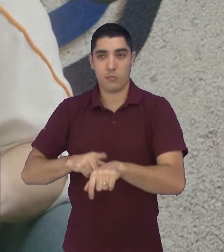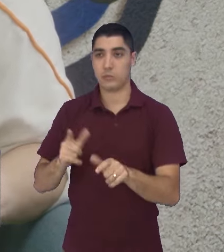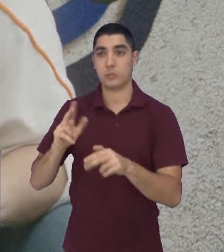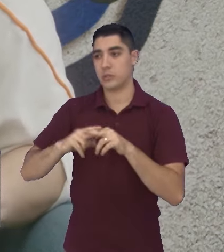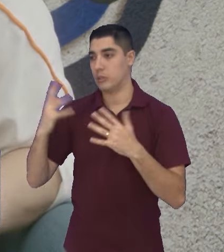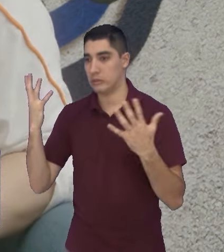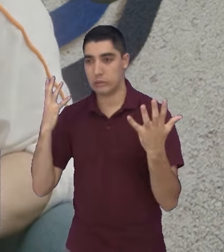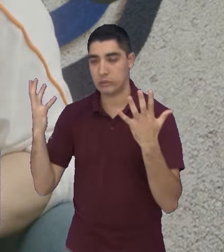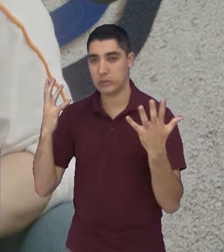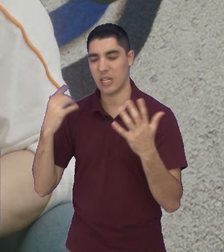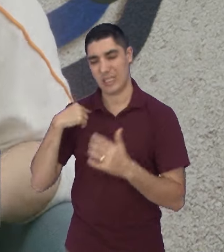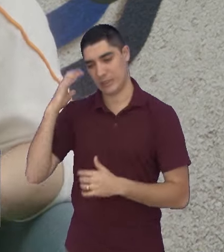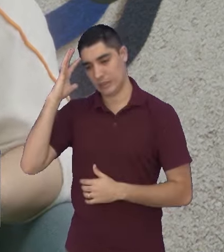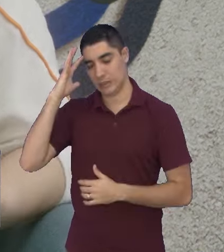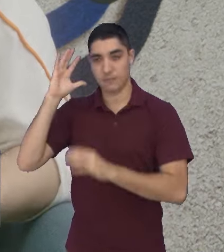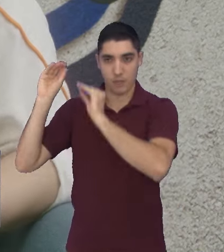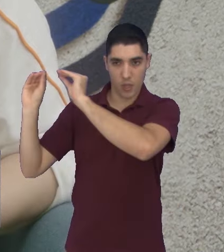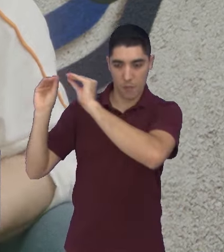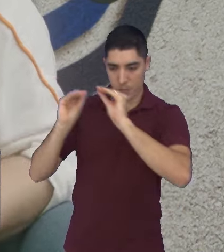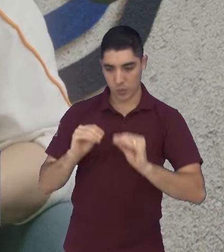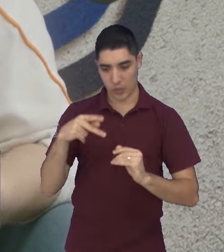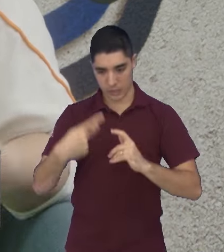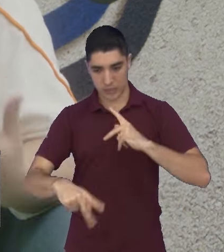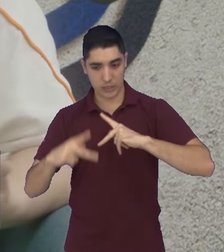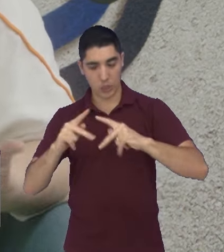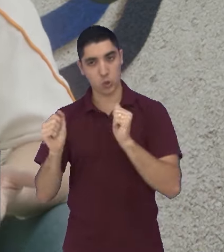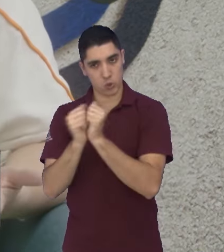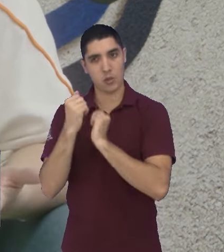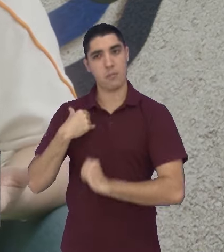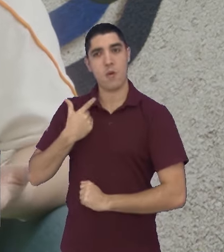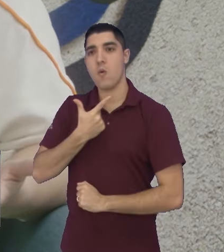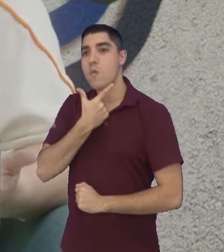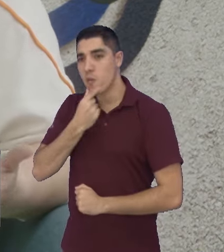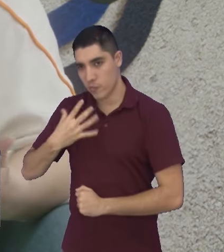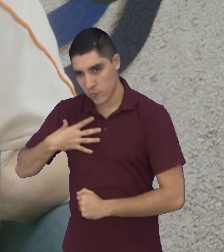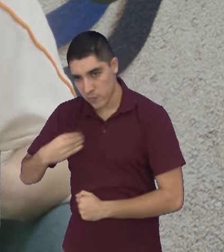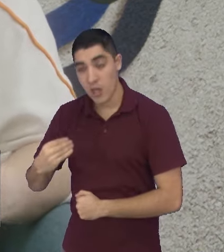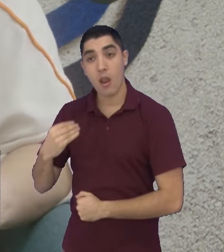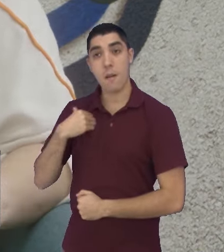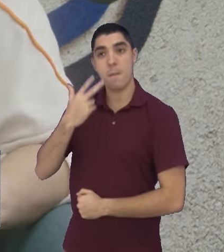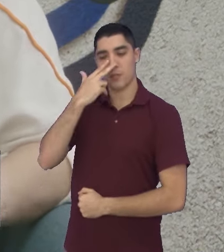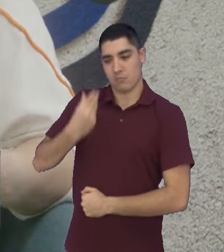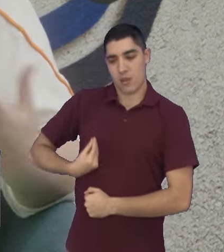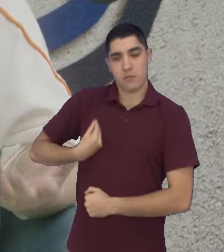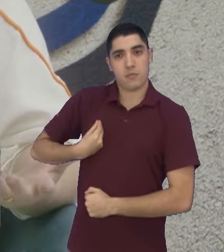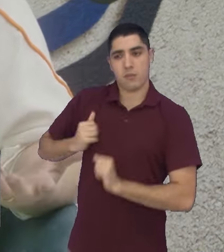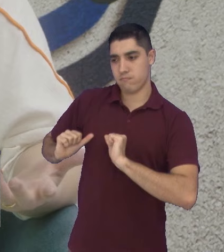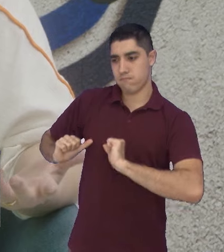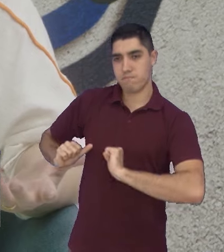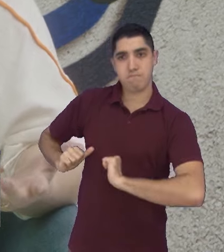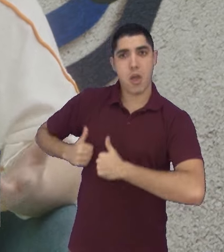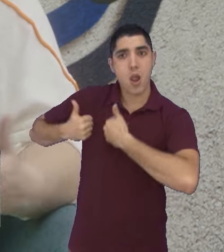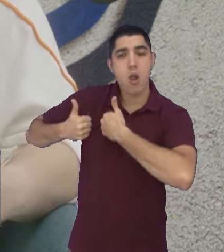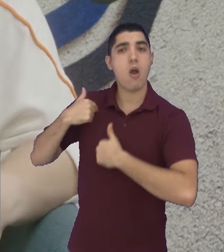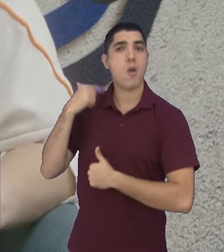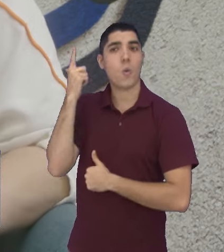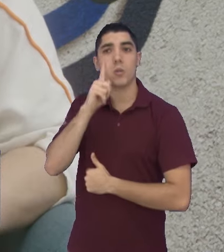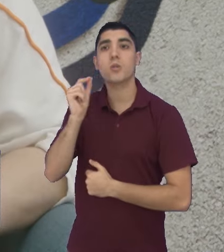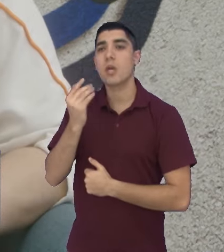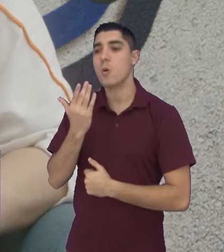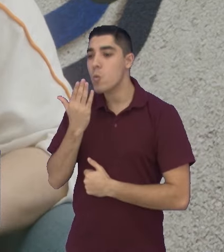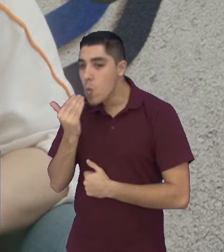quando eu vim pra São José com o filho, tudo, eu pude ter uma qualidade de vida melhor, pude ter atenção mais ao alimento,